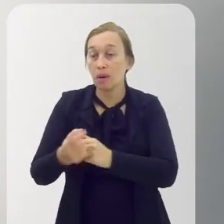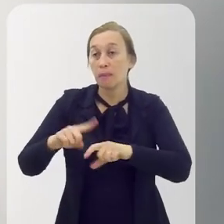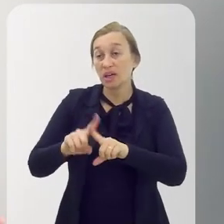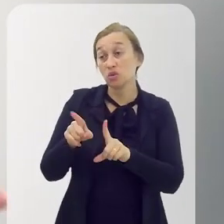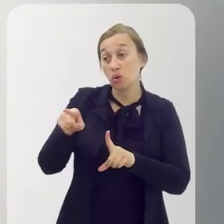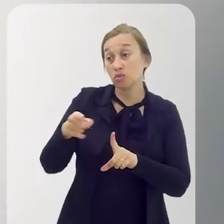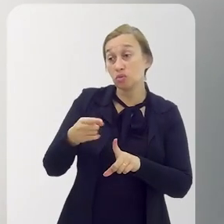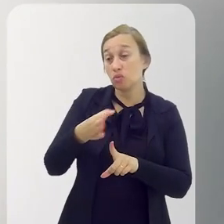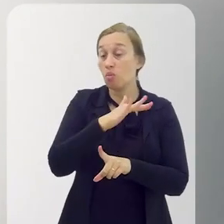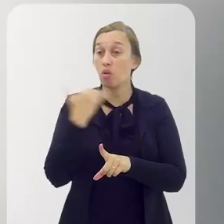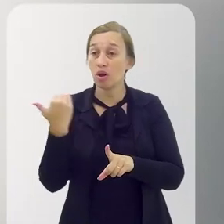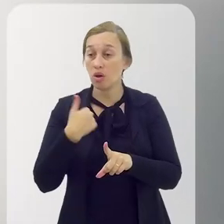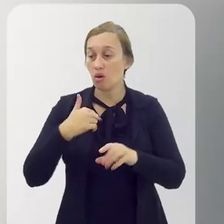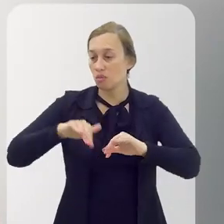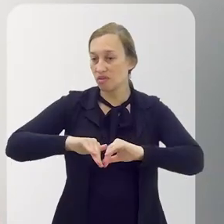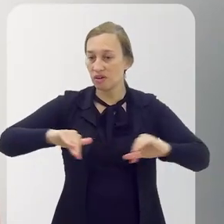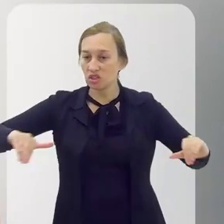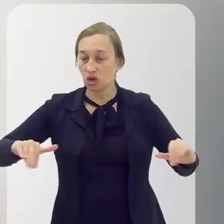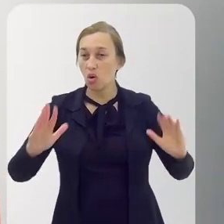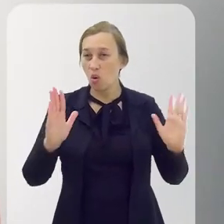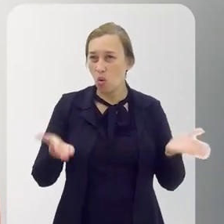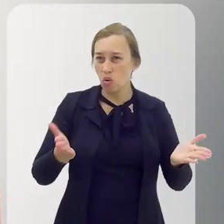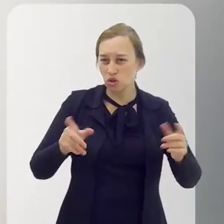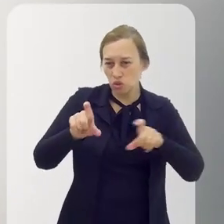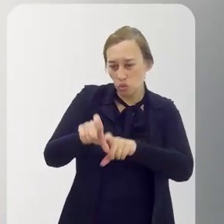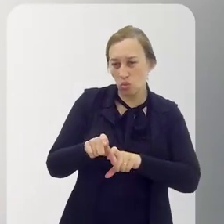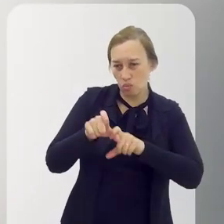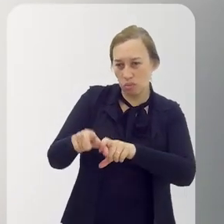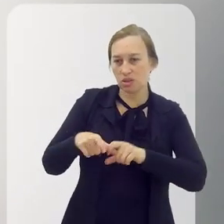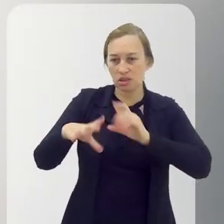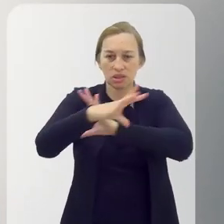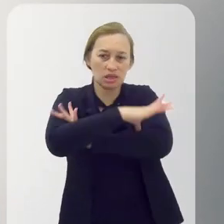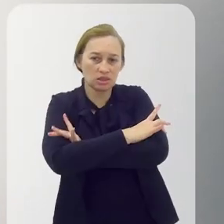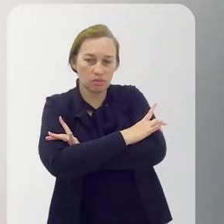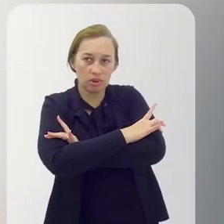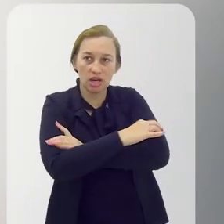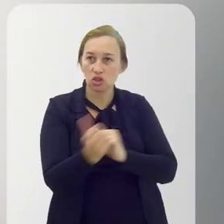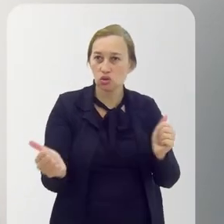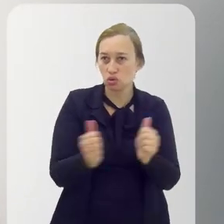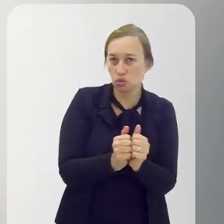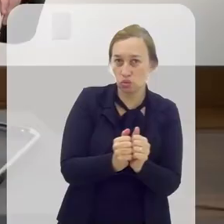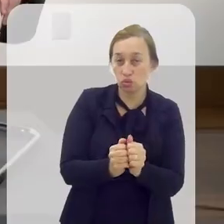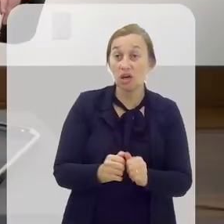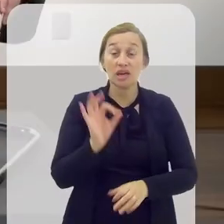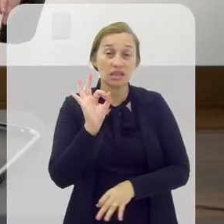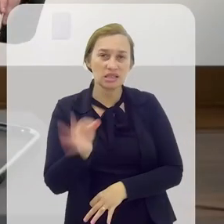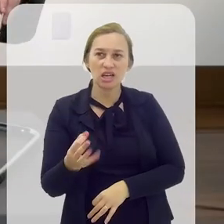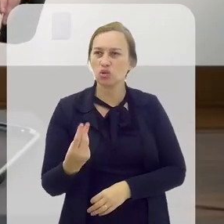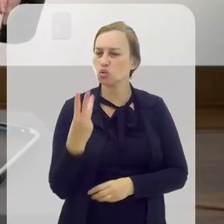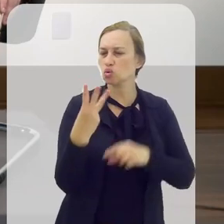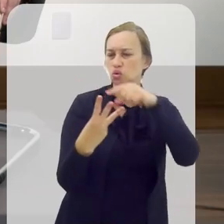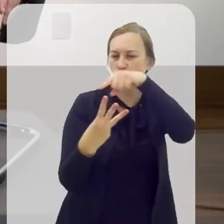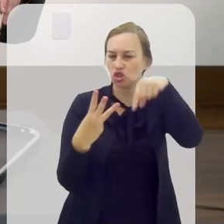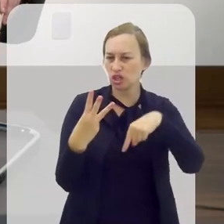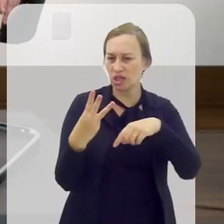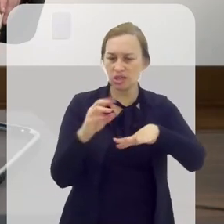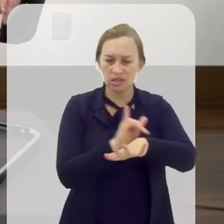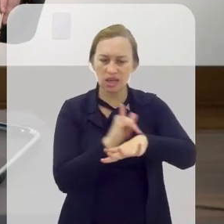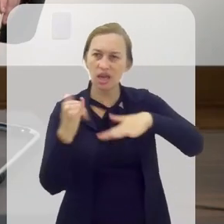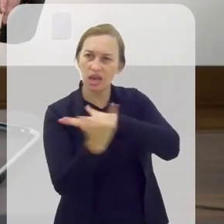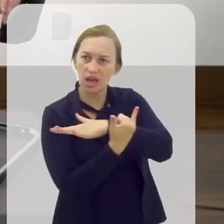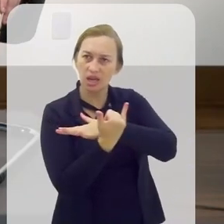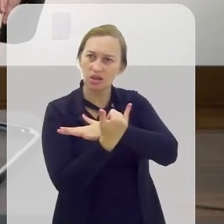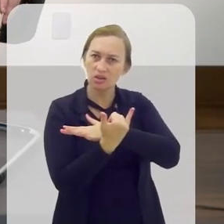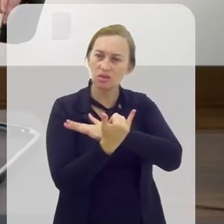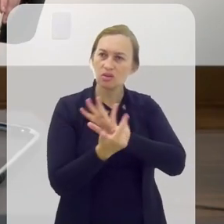mas quando ele faleceu eu acabei me afastando, mas hoje é umbanda e candomblé. Certo. Hoje estou... Os três enredos que